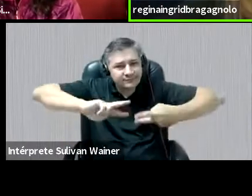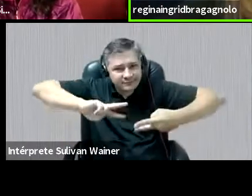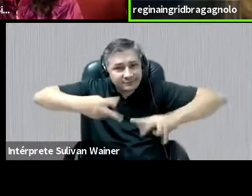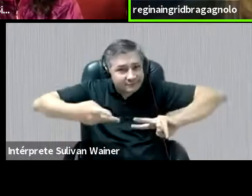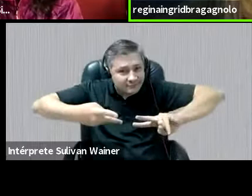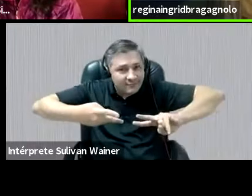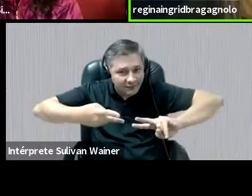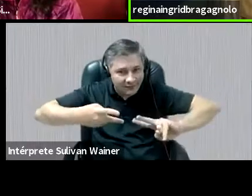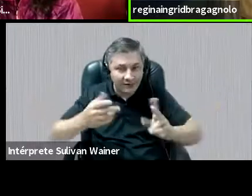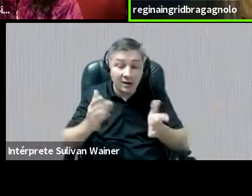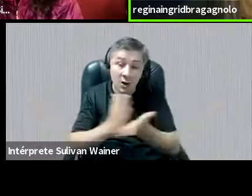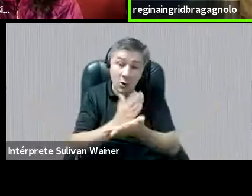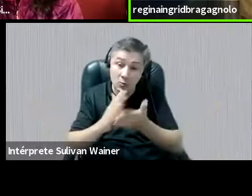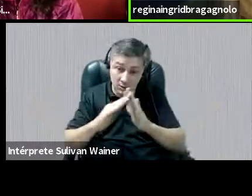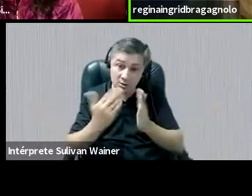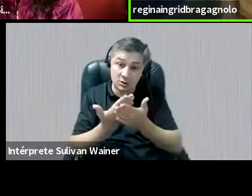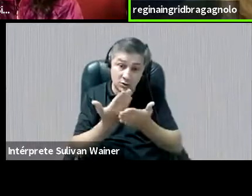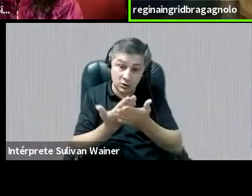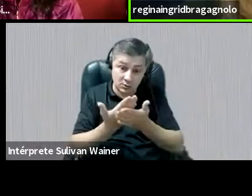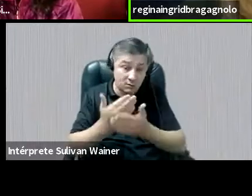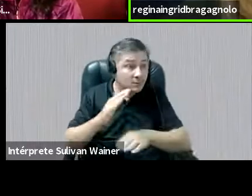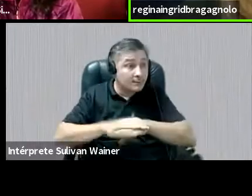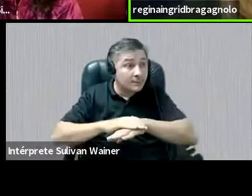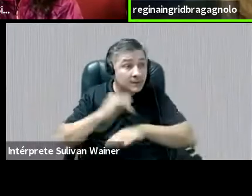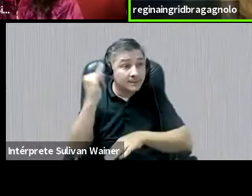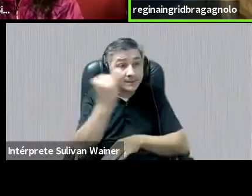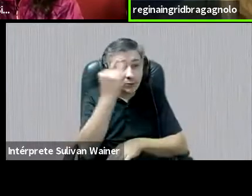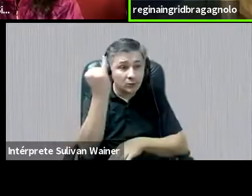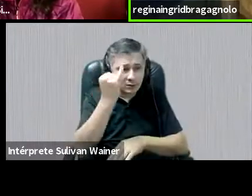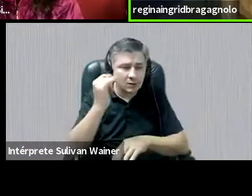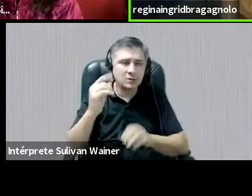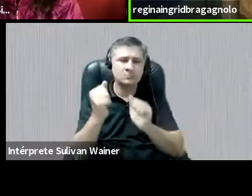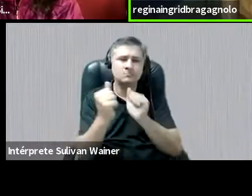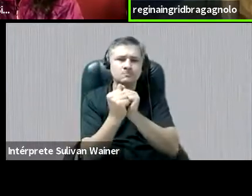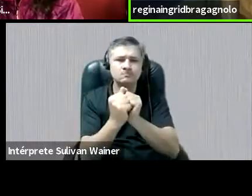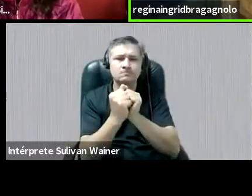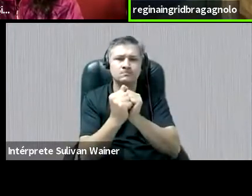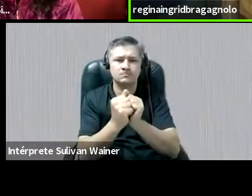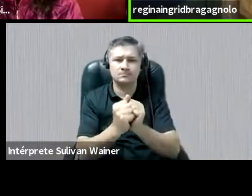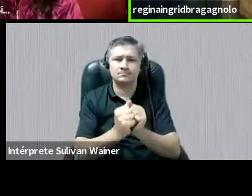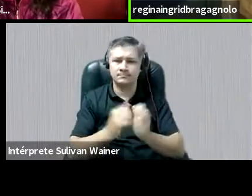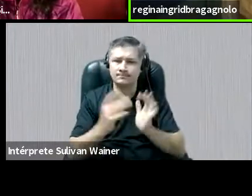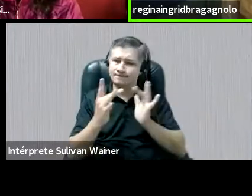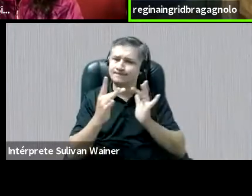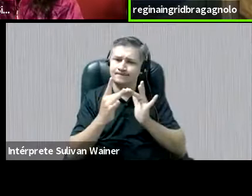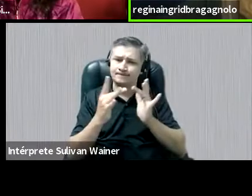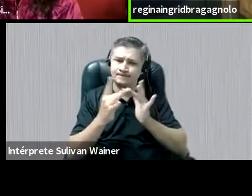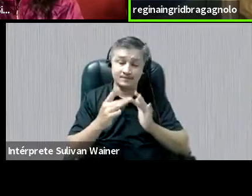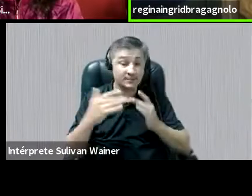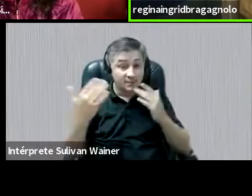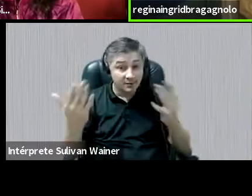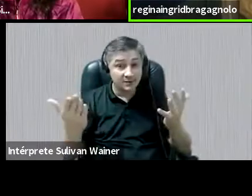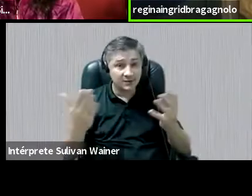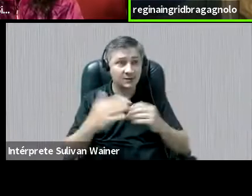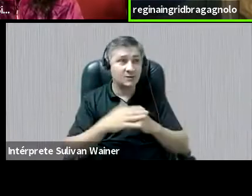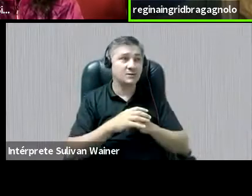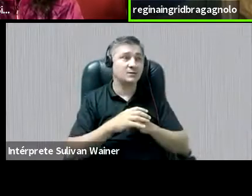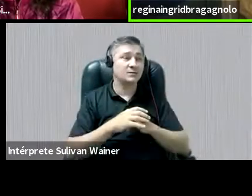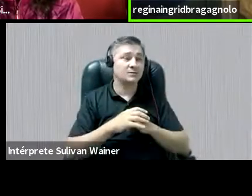né, o que mais tem importado é estar junto. Então, um pouco dessas